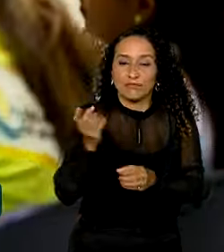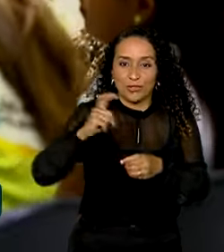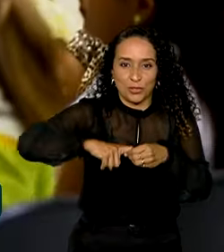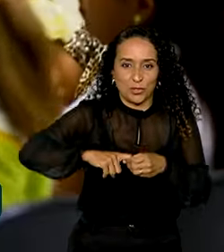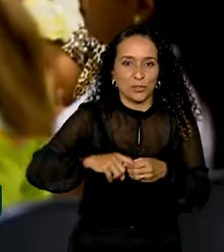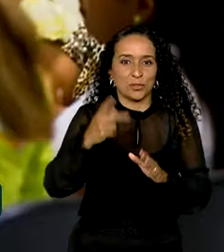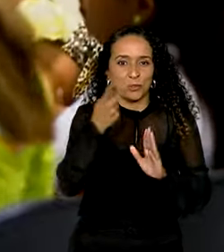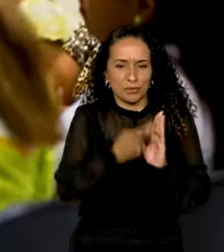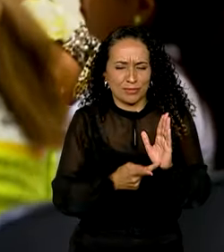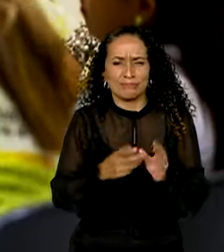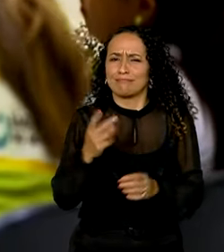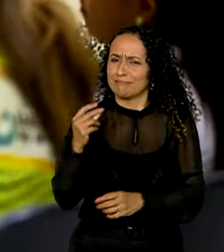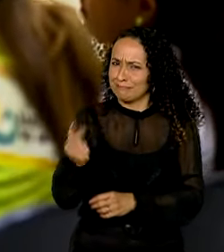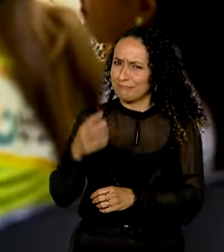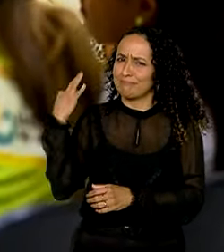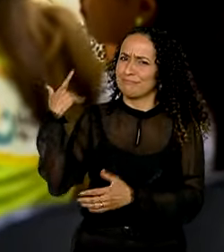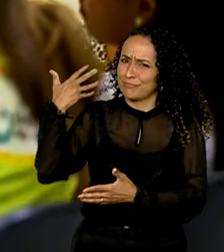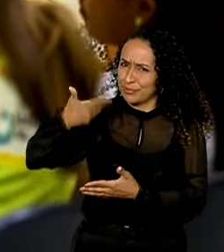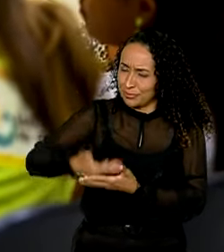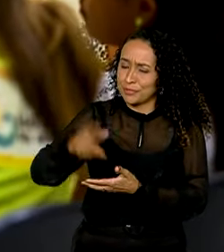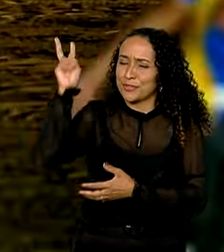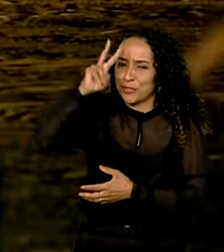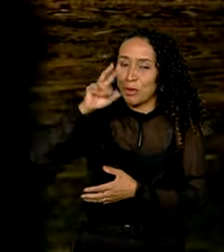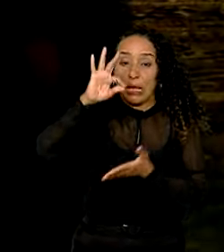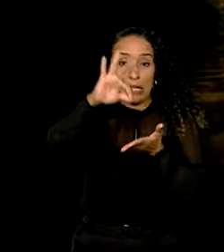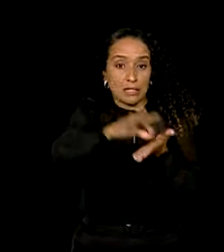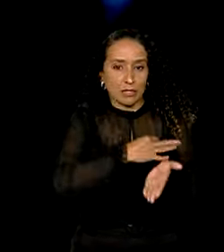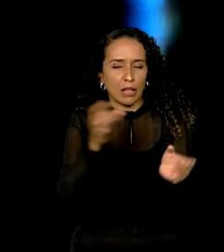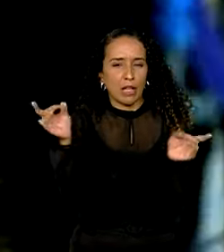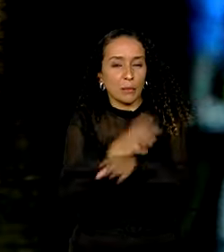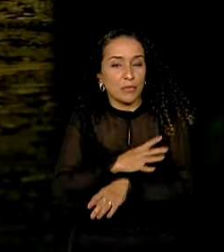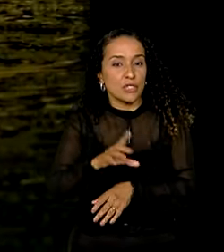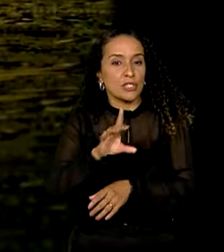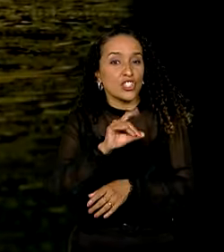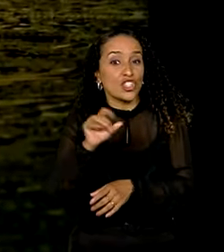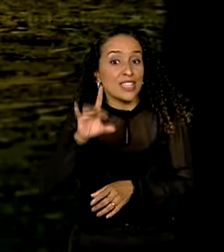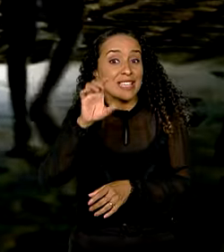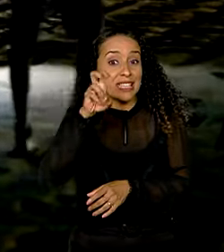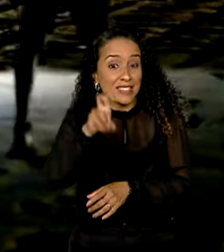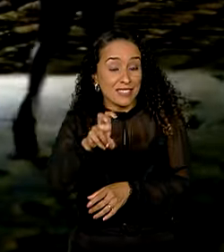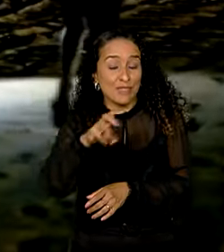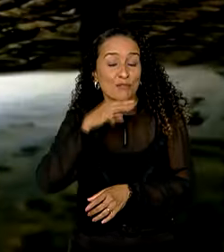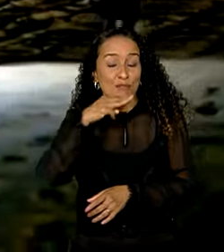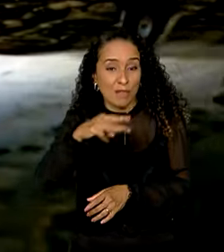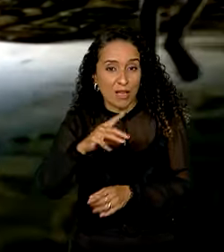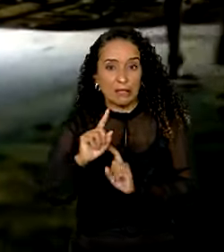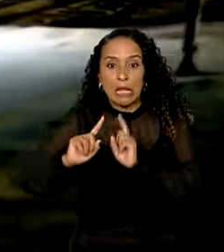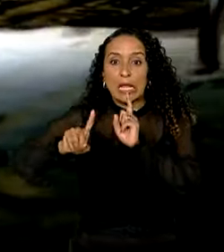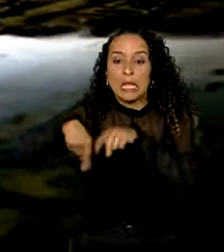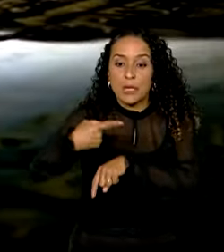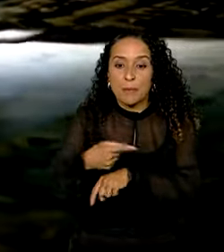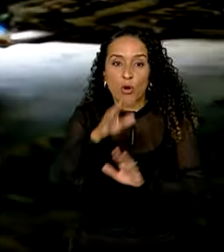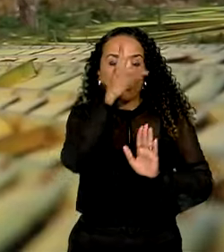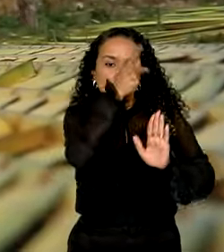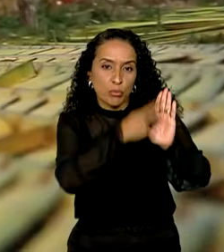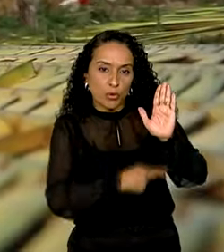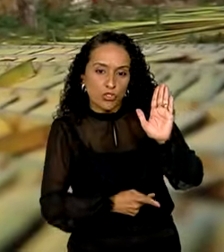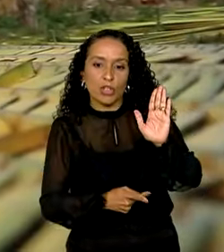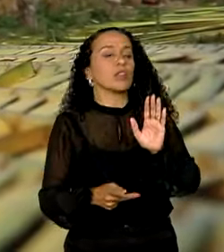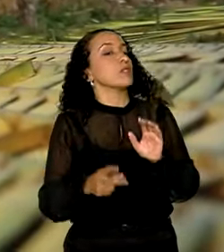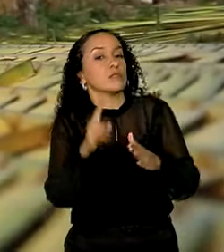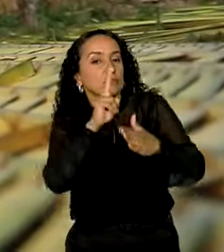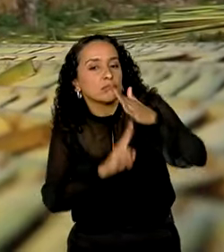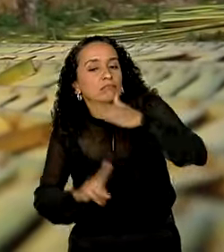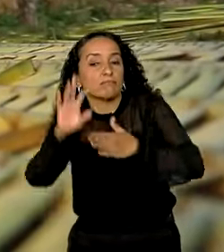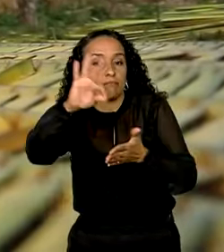É muito tempo de história. As inscrições terminam neste dia 5 de março. Depois, projetos dos universitários